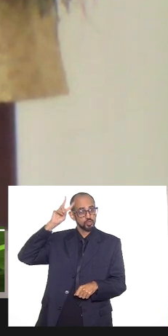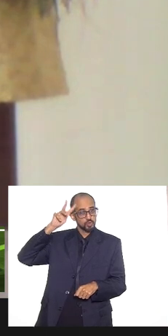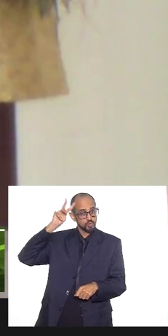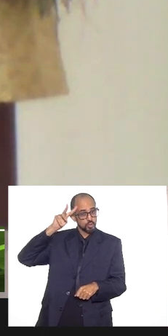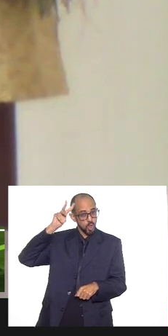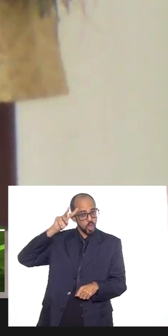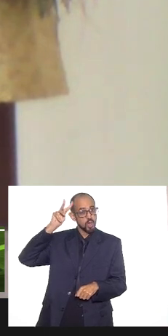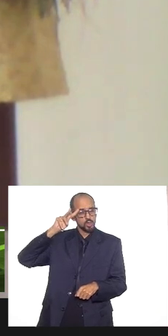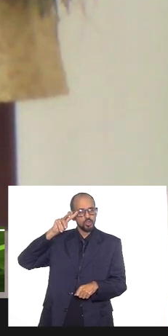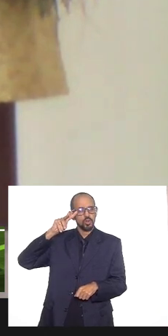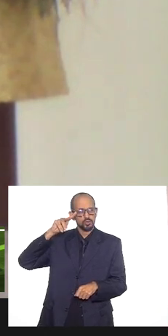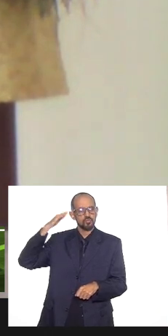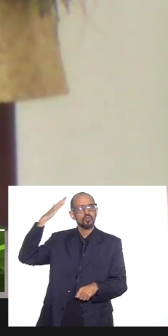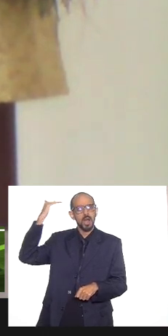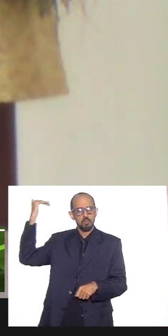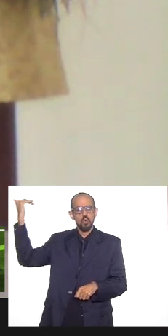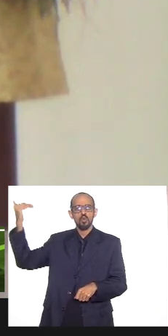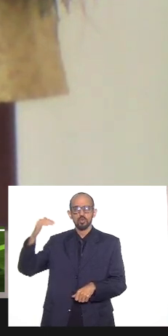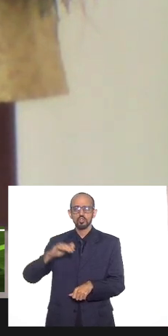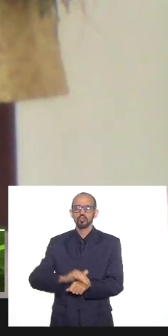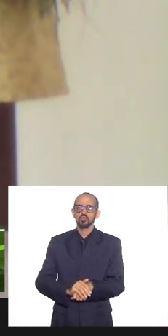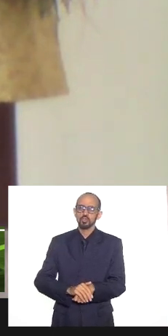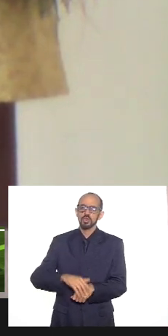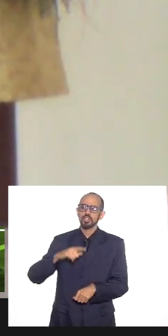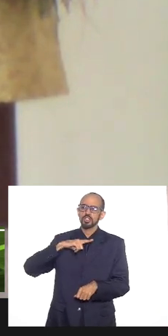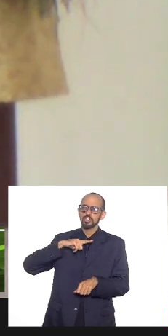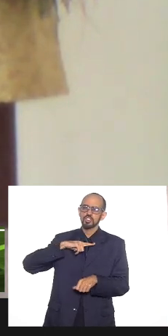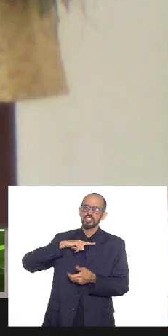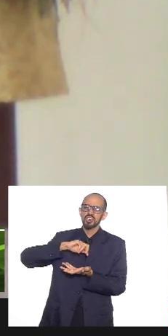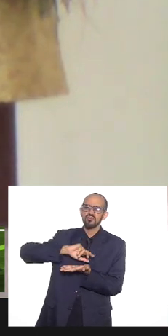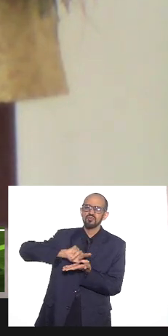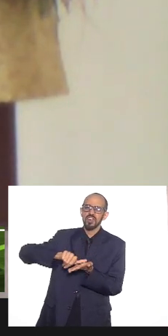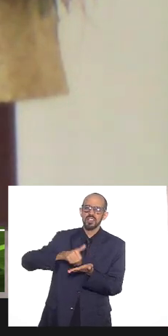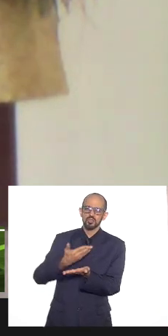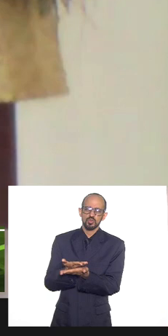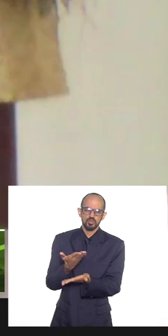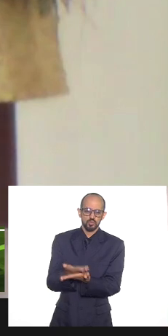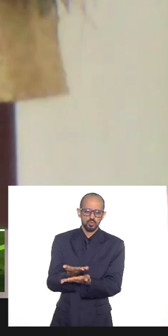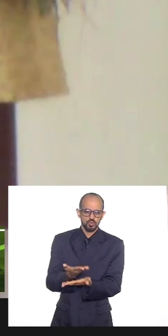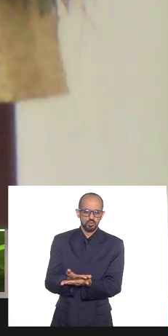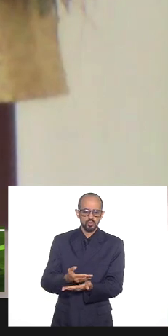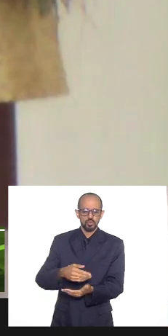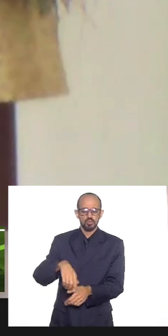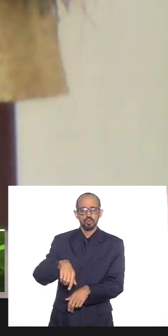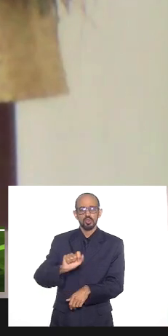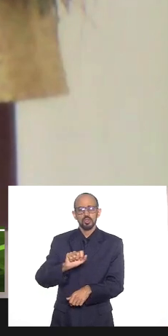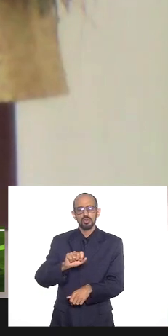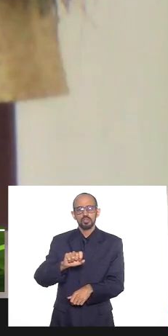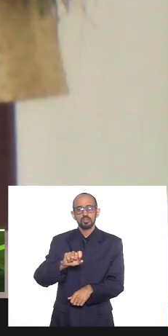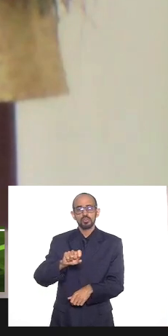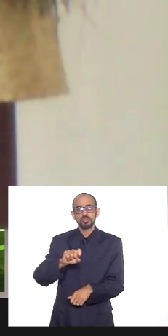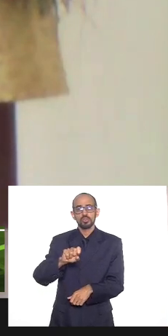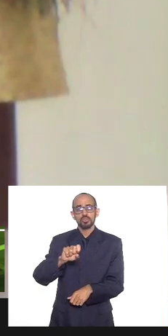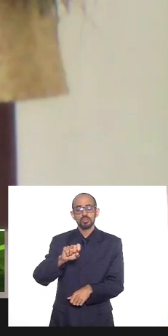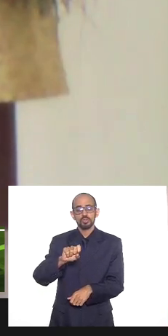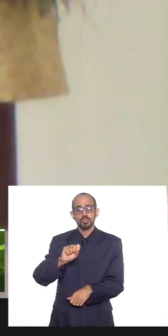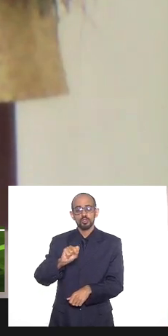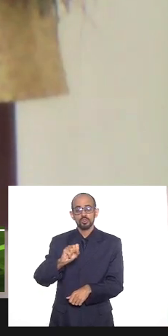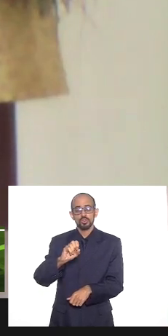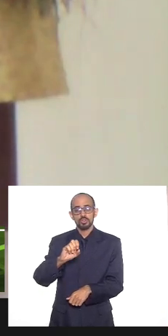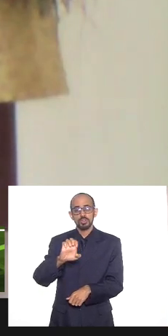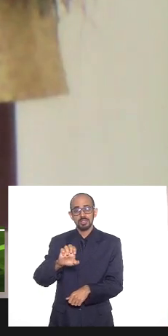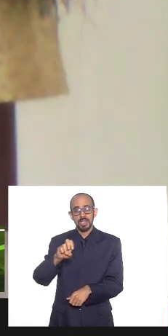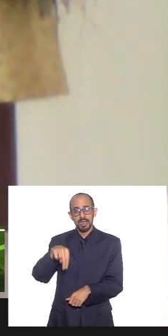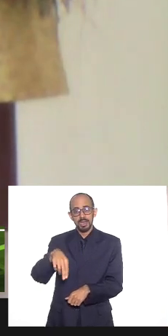um filósofo, tinha várias informações, um sonegalês que disse que o mundo estava